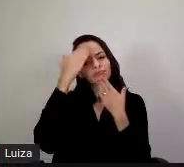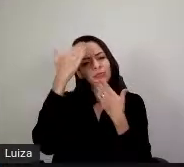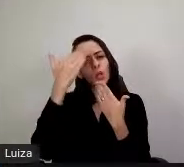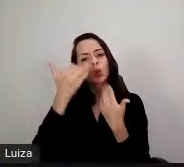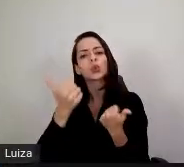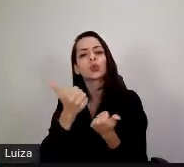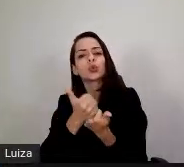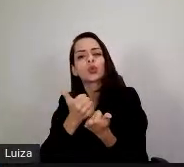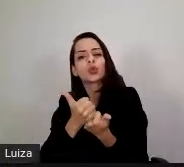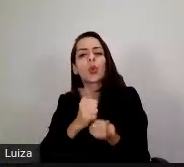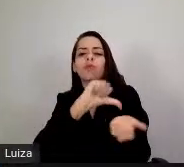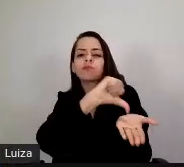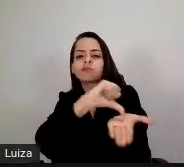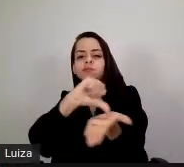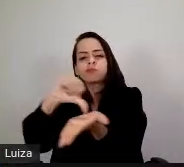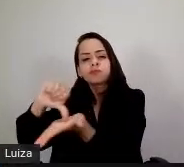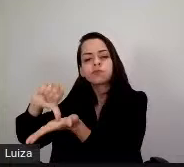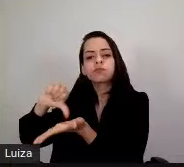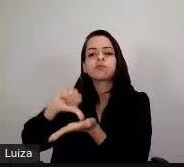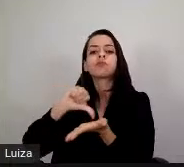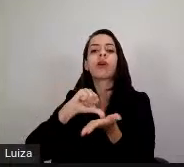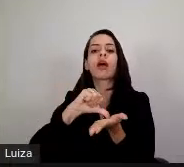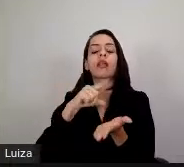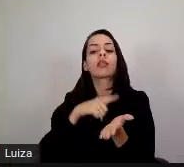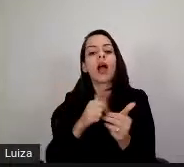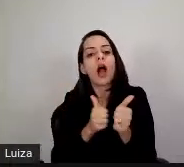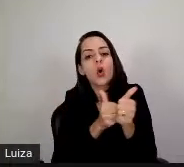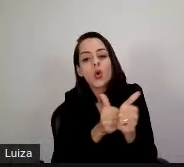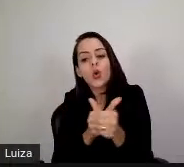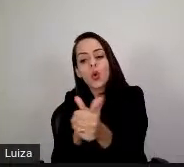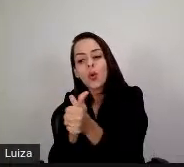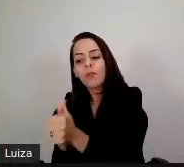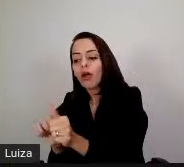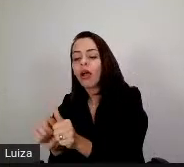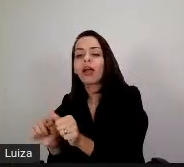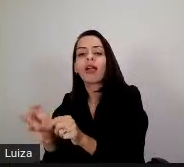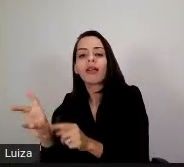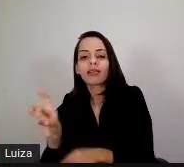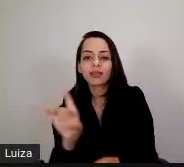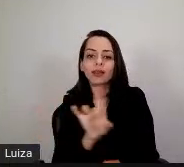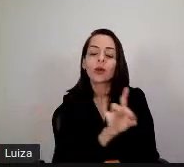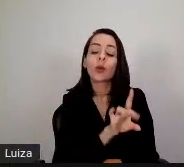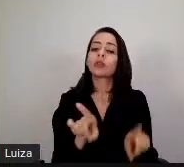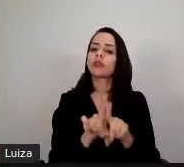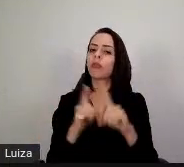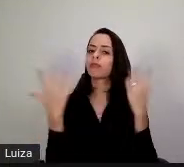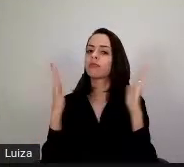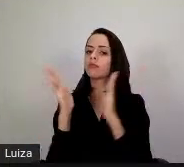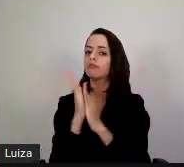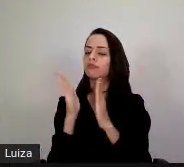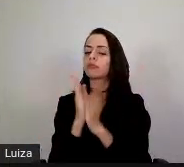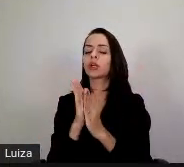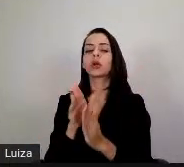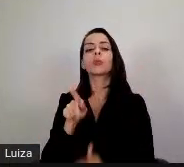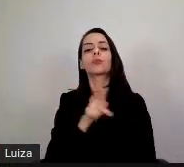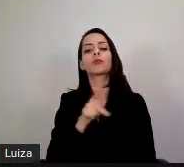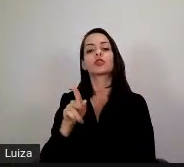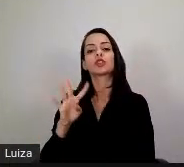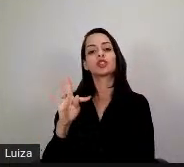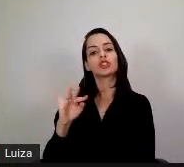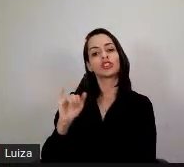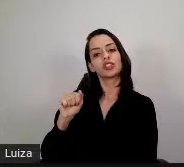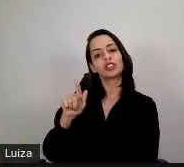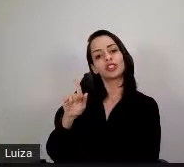acompanhamento do curso, e parabenizo ao professor Tiago Lamonnier, que é o nosso coordenador de programas e